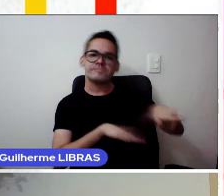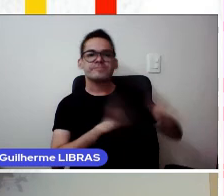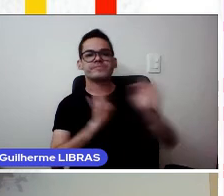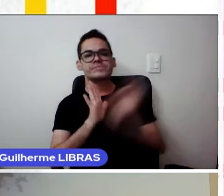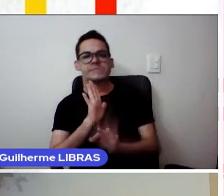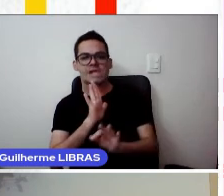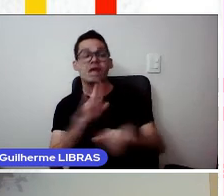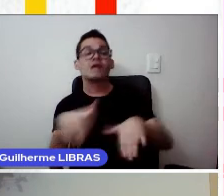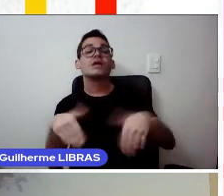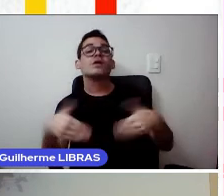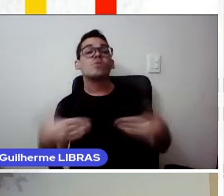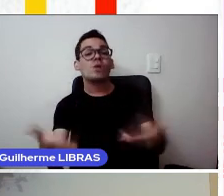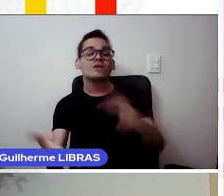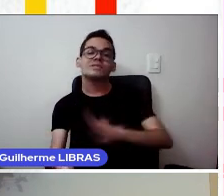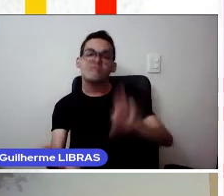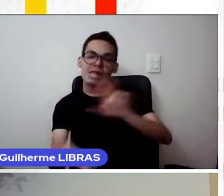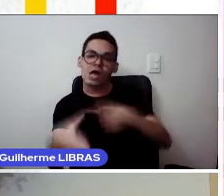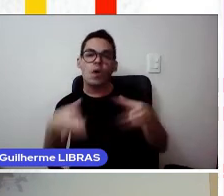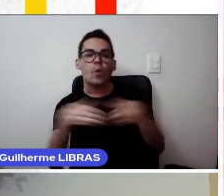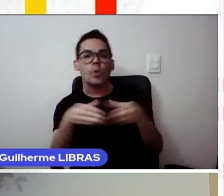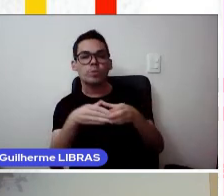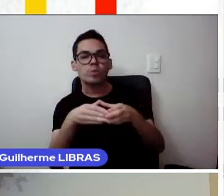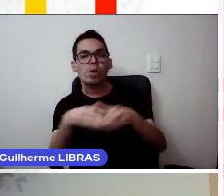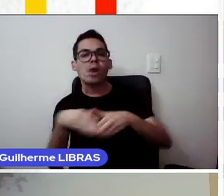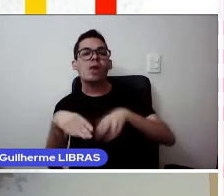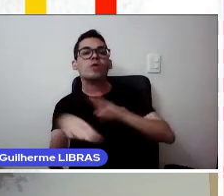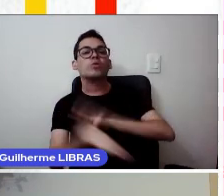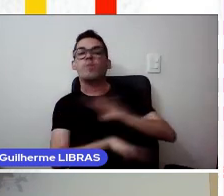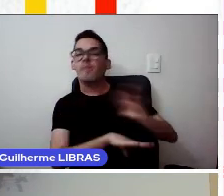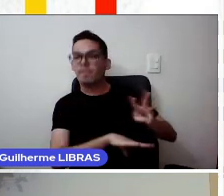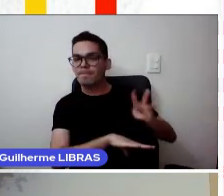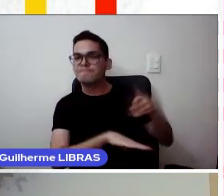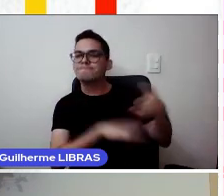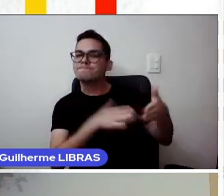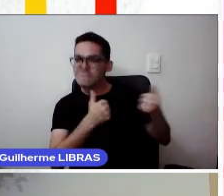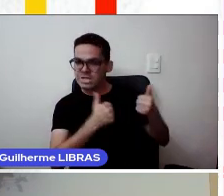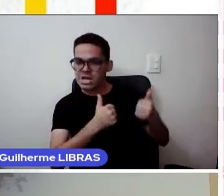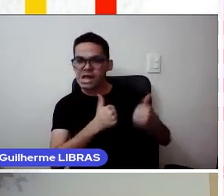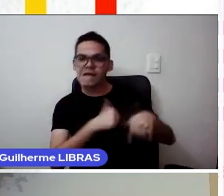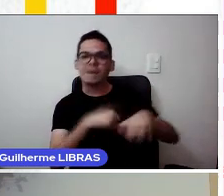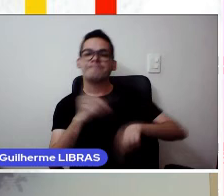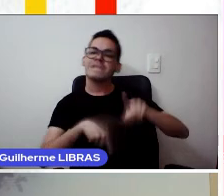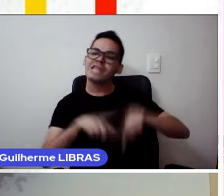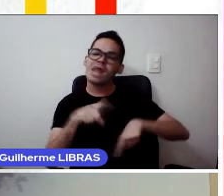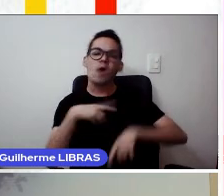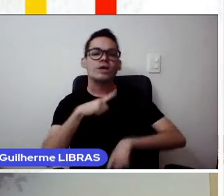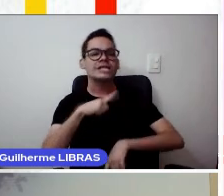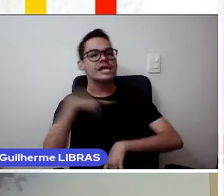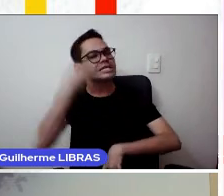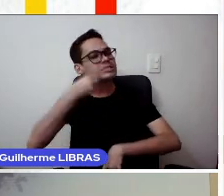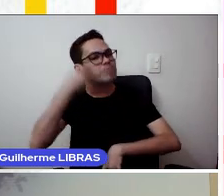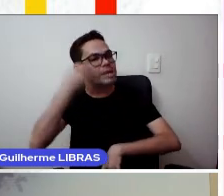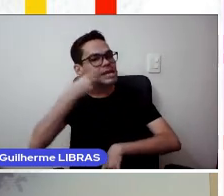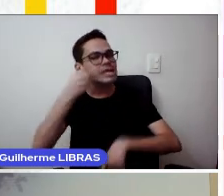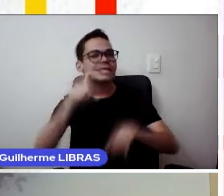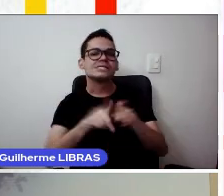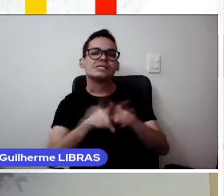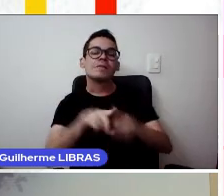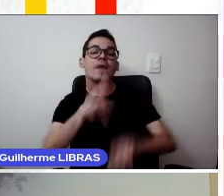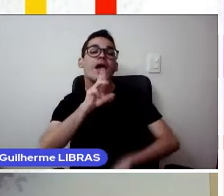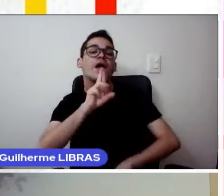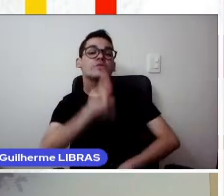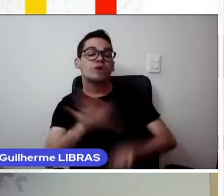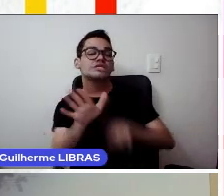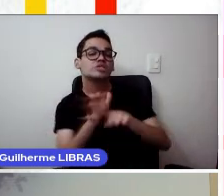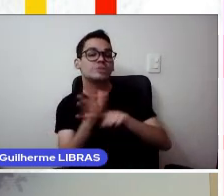a equipe do portal o solicitará. Os materiais que comuniquem experiências ou resultados de pesquisa envolvendo seres